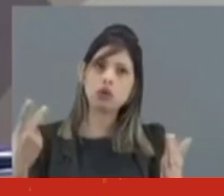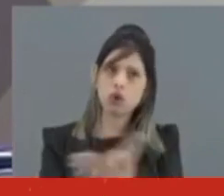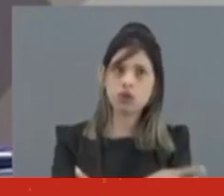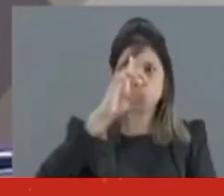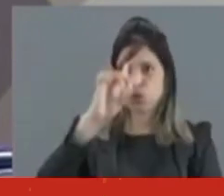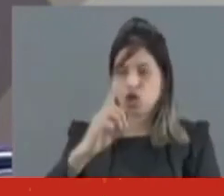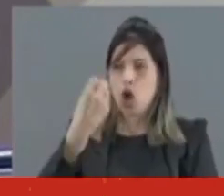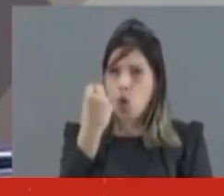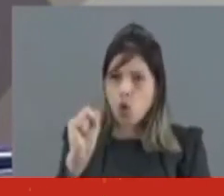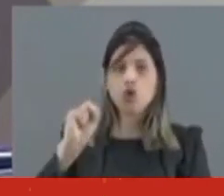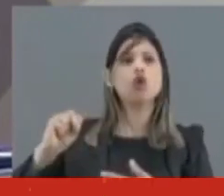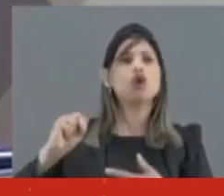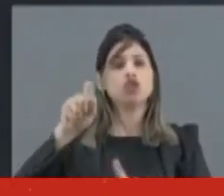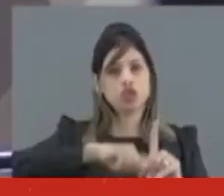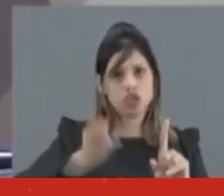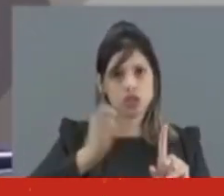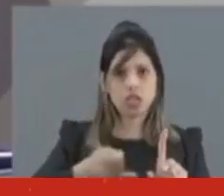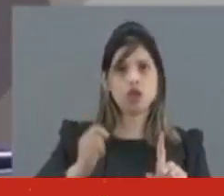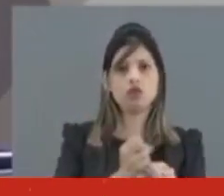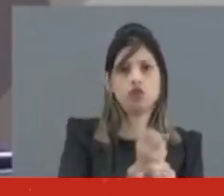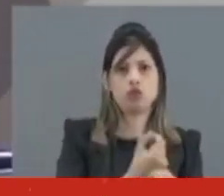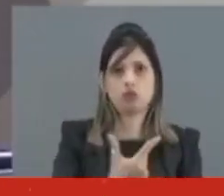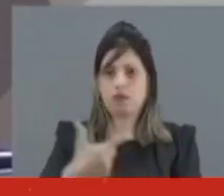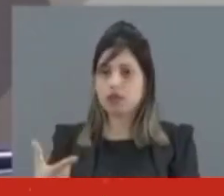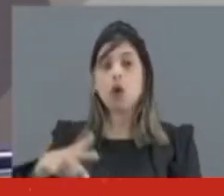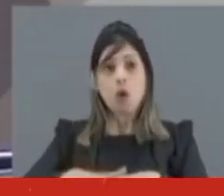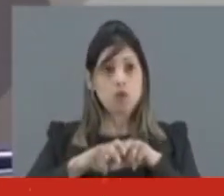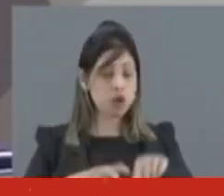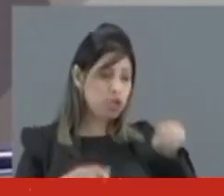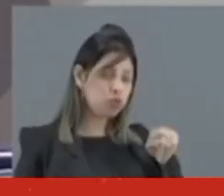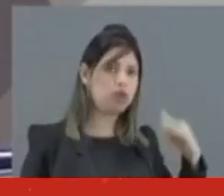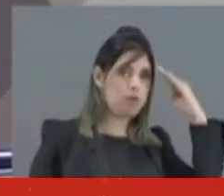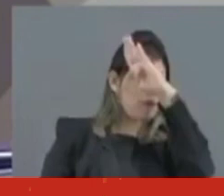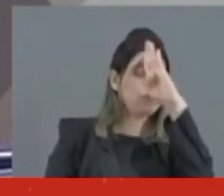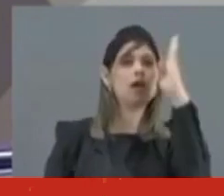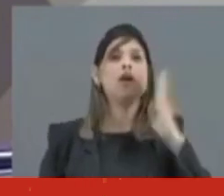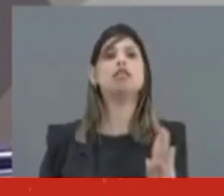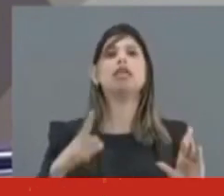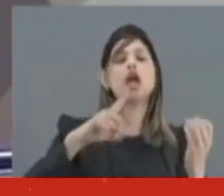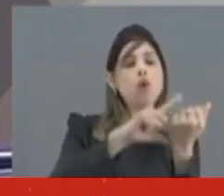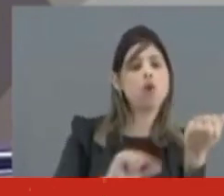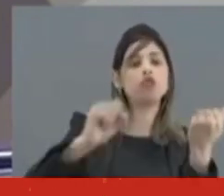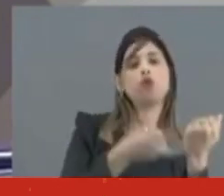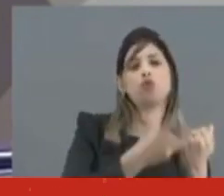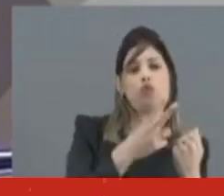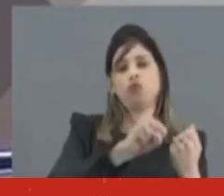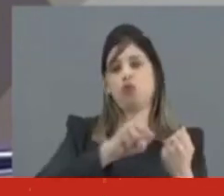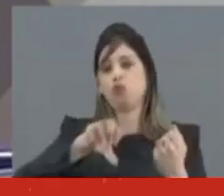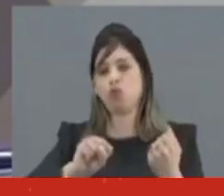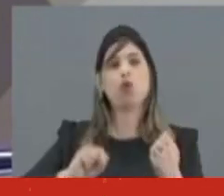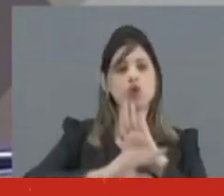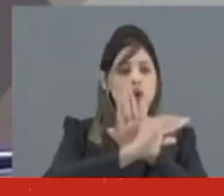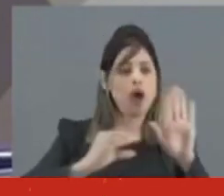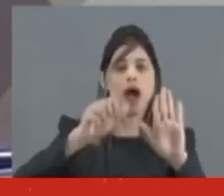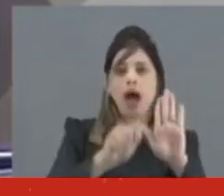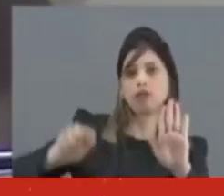2022. Por esse motivo, Jair Messias Bolsonaro deve ser responsabilizado pelos tipos penais descritos nos artigos 288, CAPT,